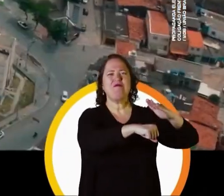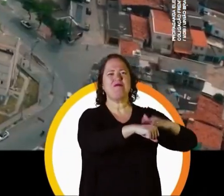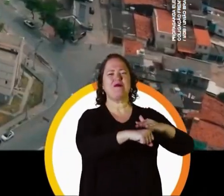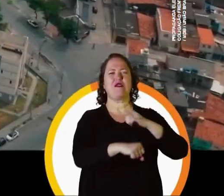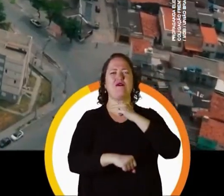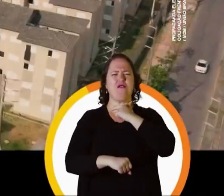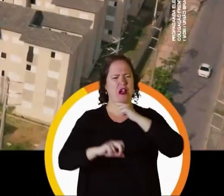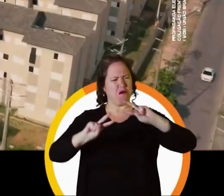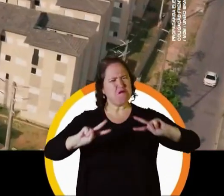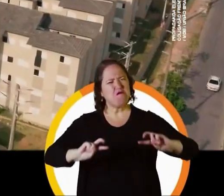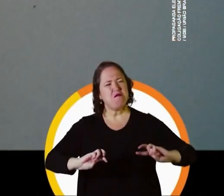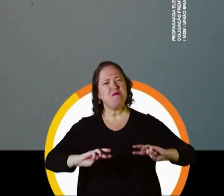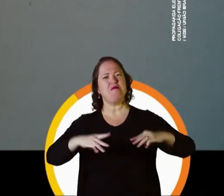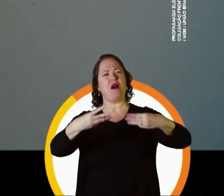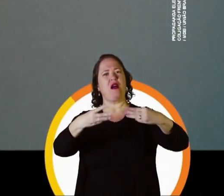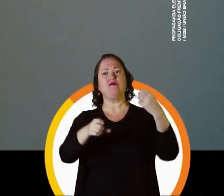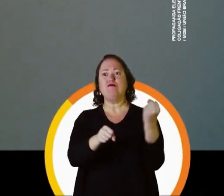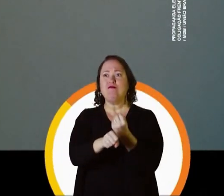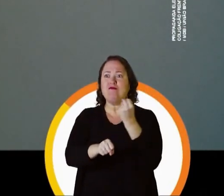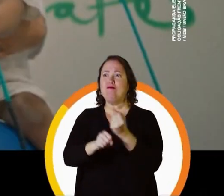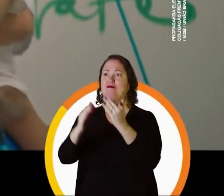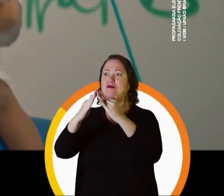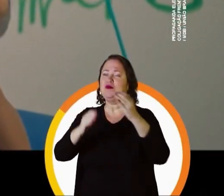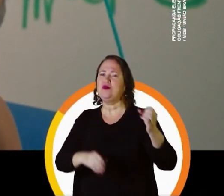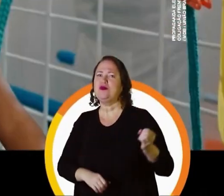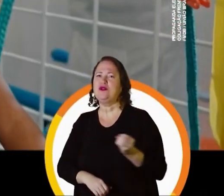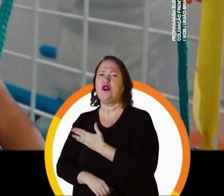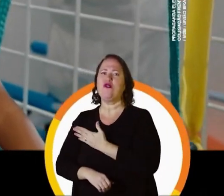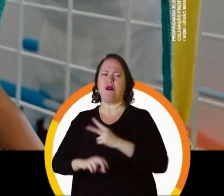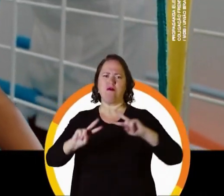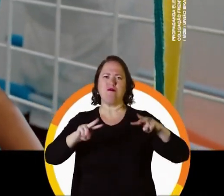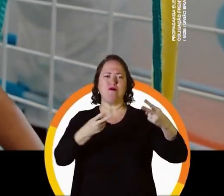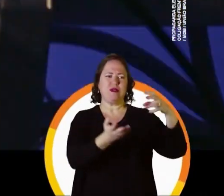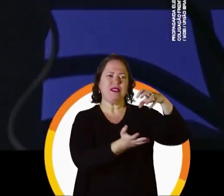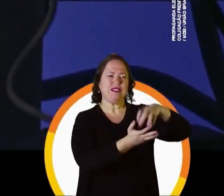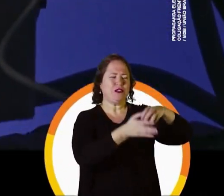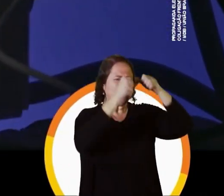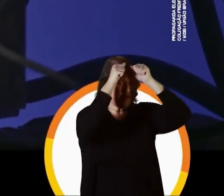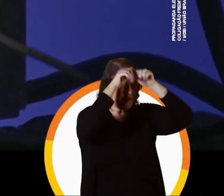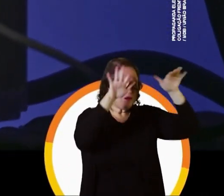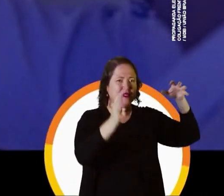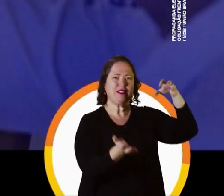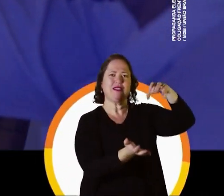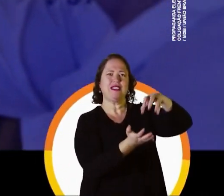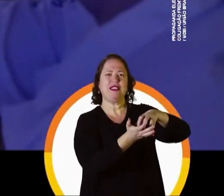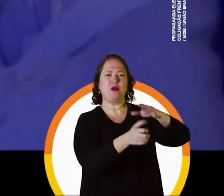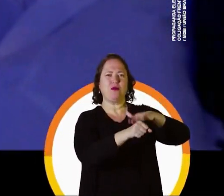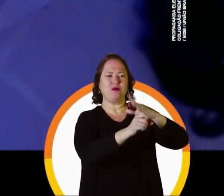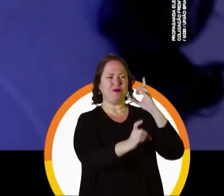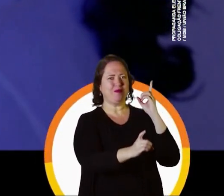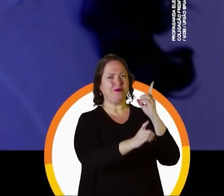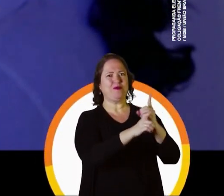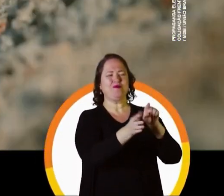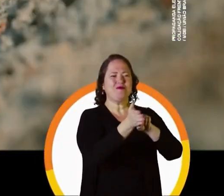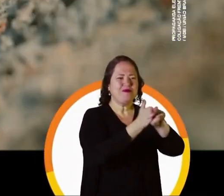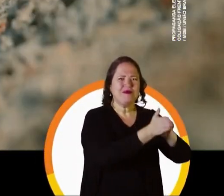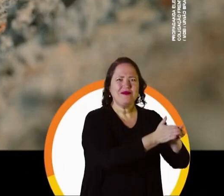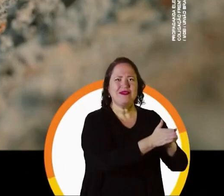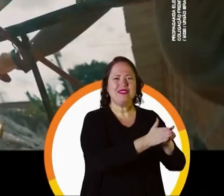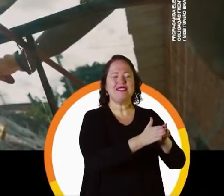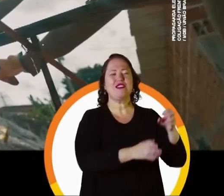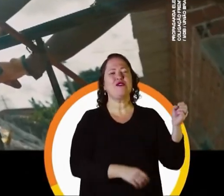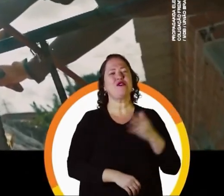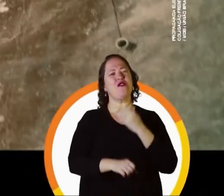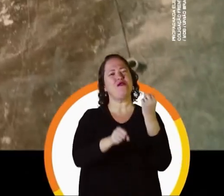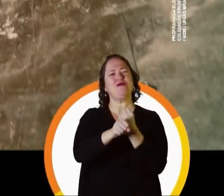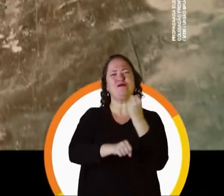as novas moradias que já estamos construindo. Dobrando o número de Centro Ester, com a Central de Diagnóstico por Imagem, a CDI, e com as novas